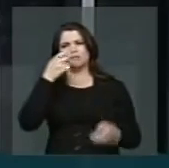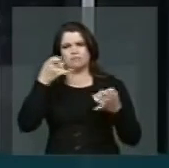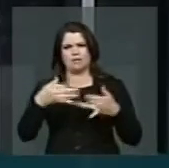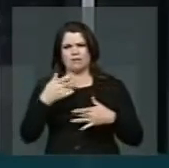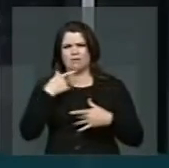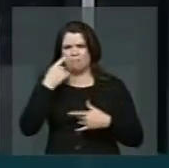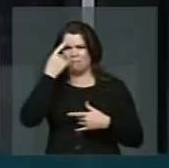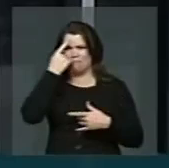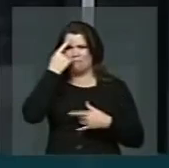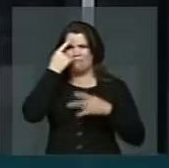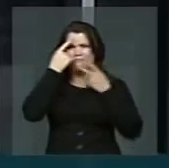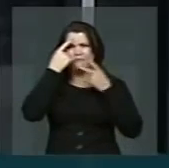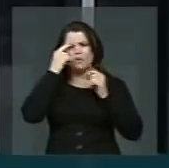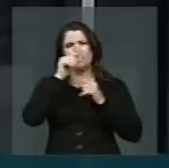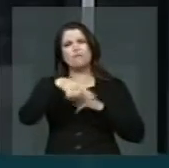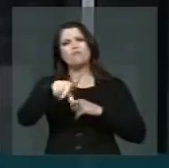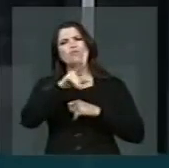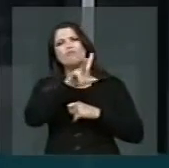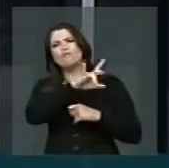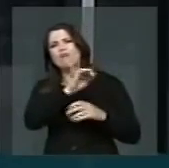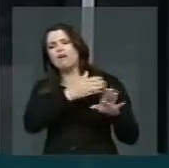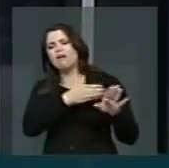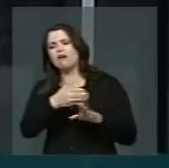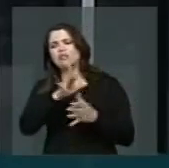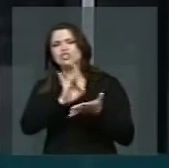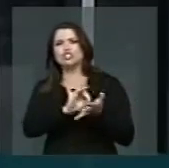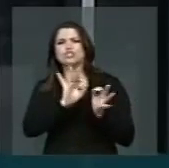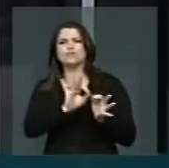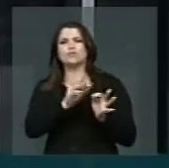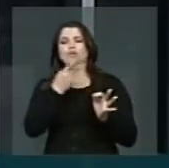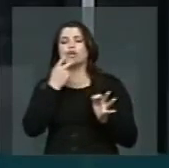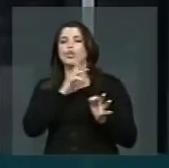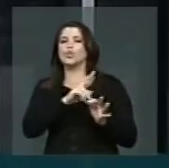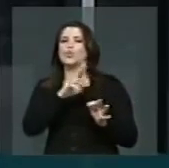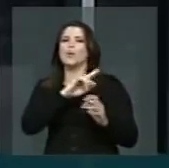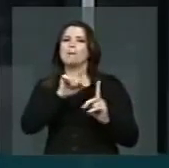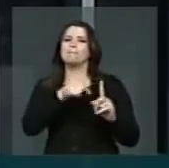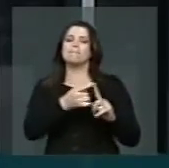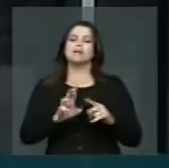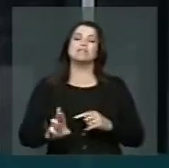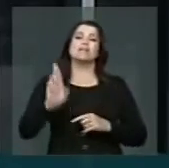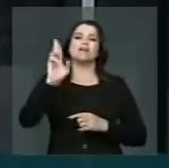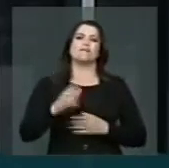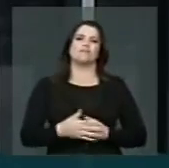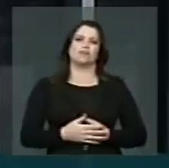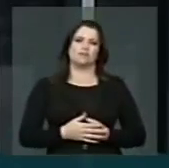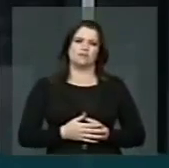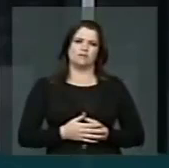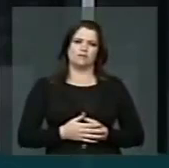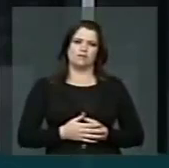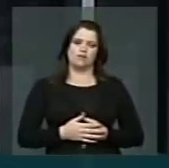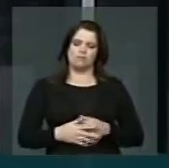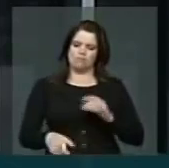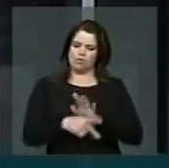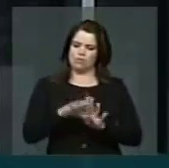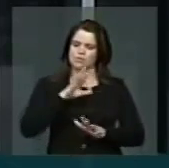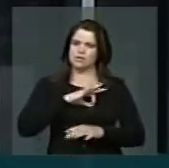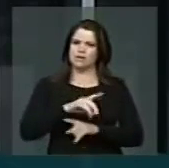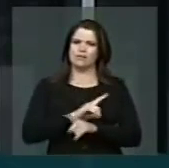ela está dizendo que vocês passam exatamente a não ser mais referência em termos de salário.